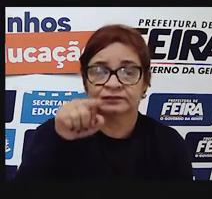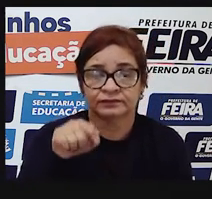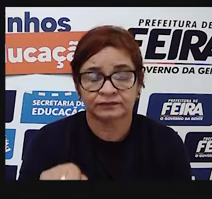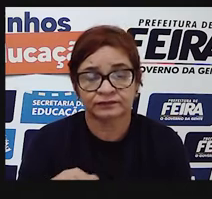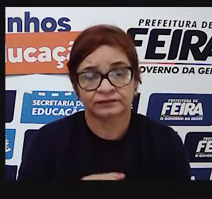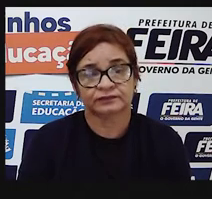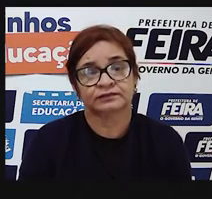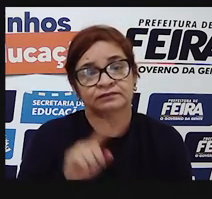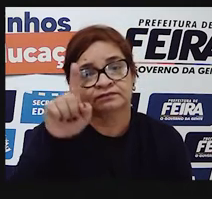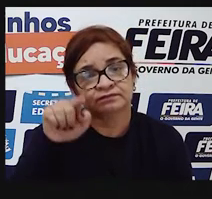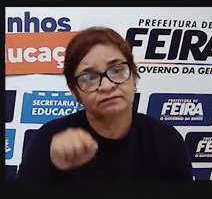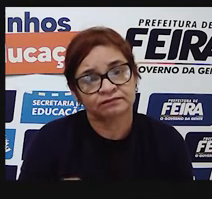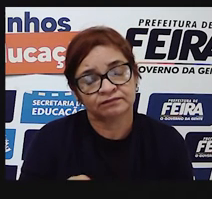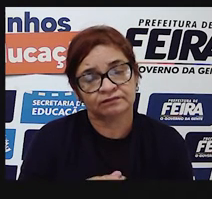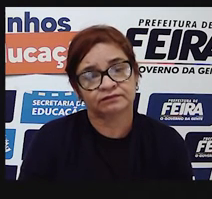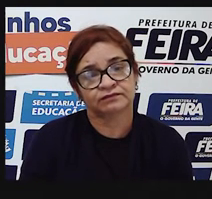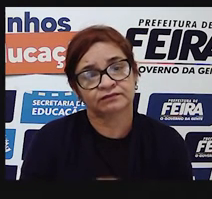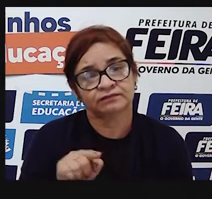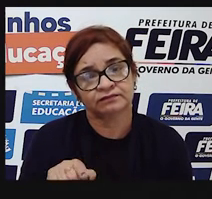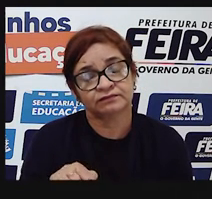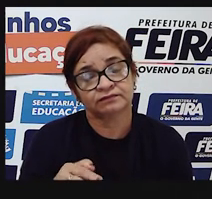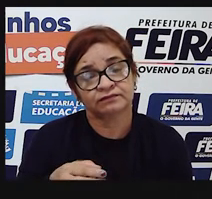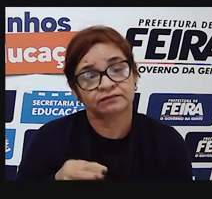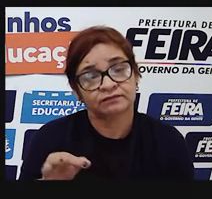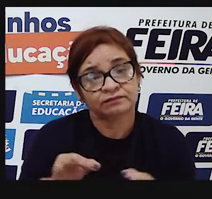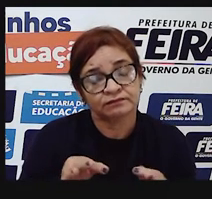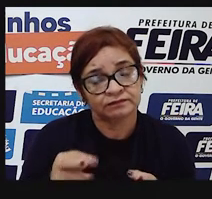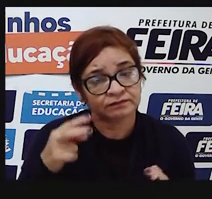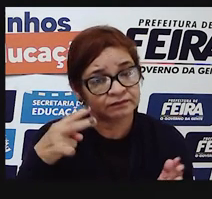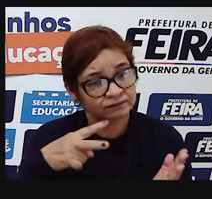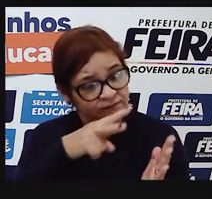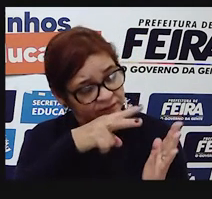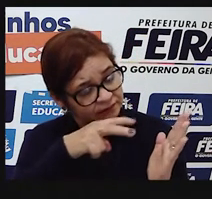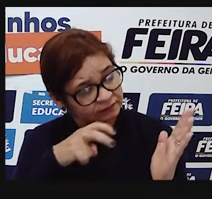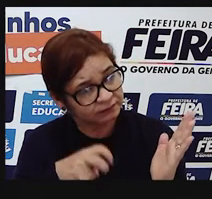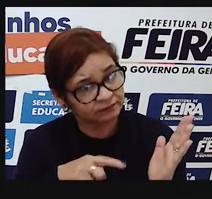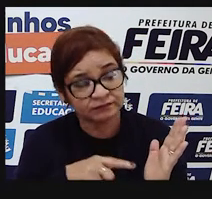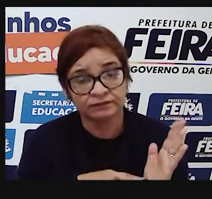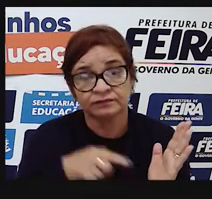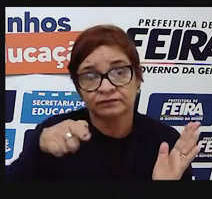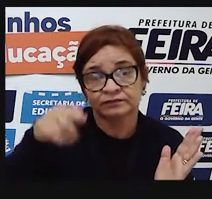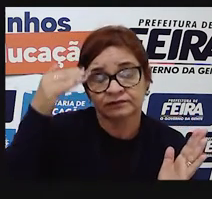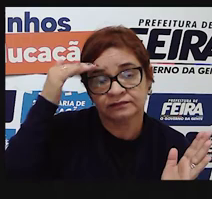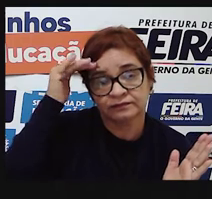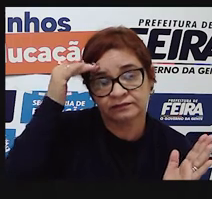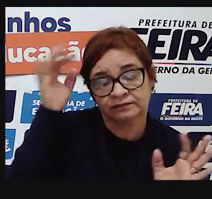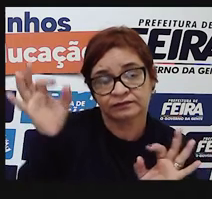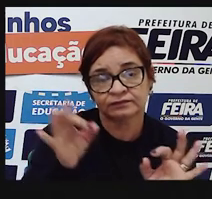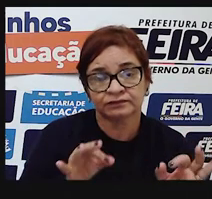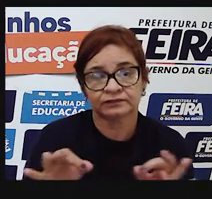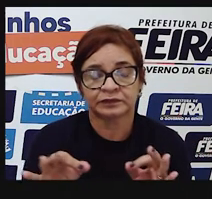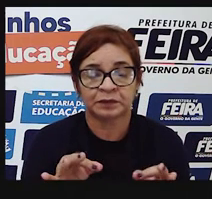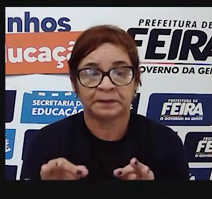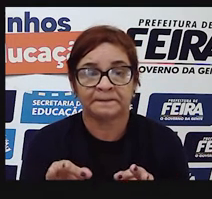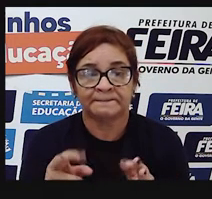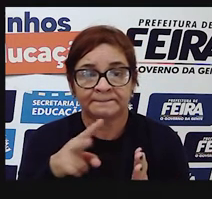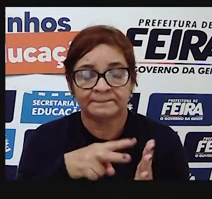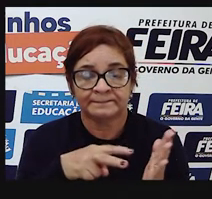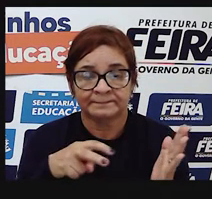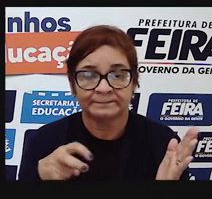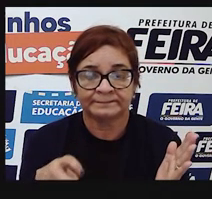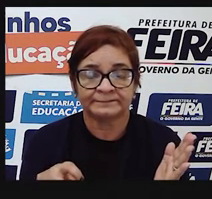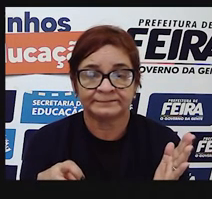verbal escrita. Ela serve para orientar o leitor, na sua leitura, para que, nessa orientação, o leitor